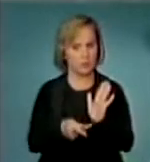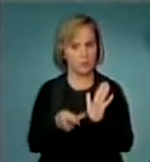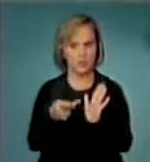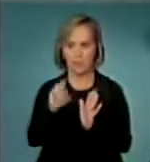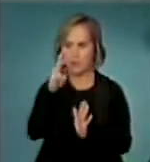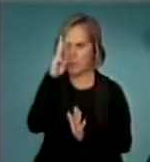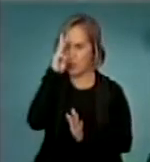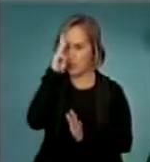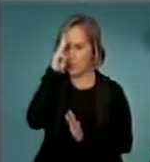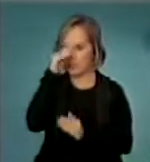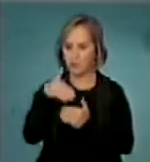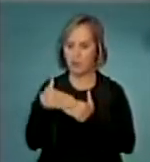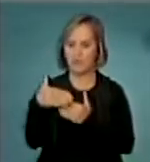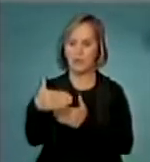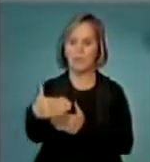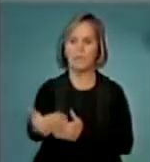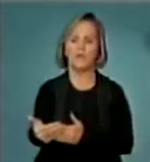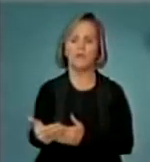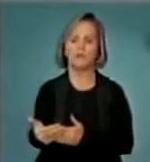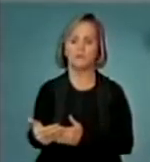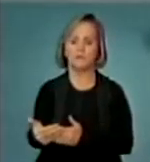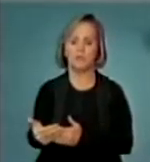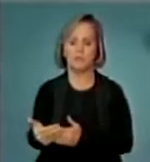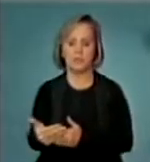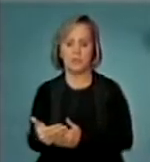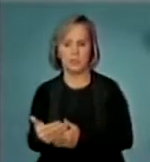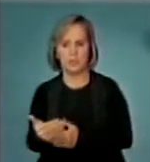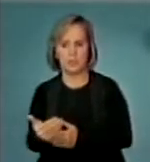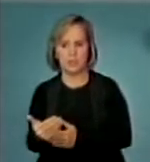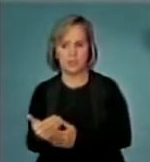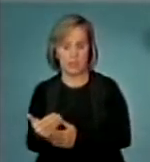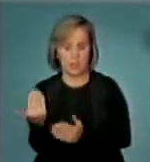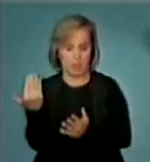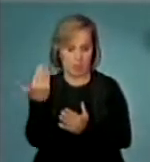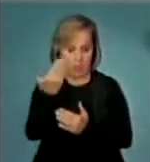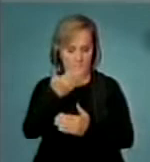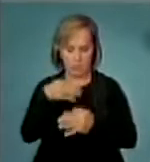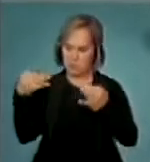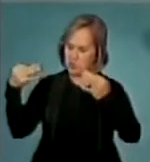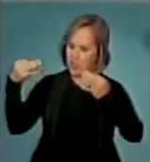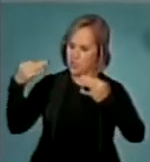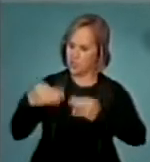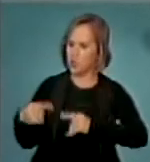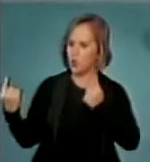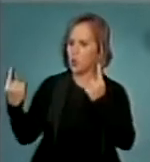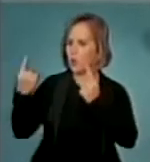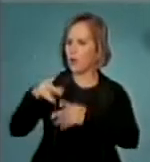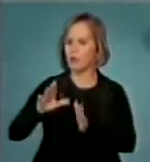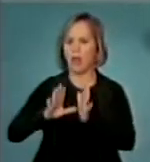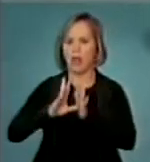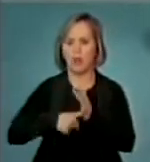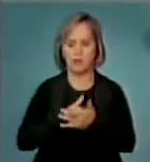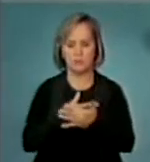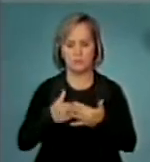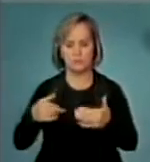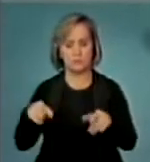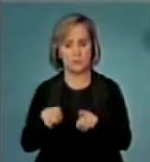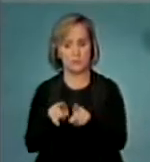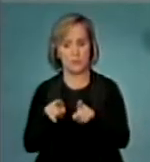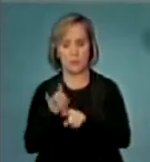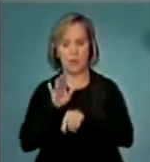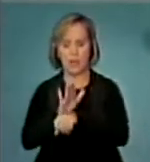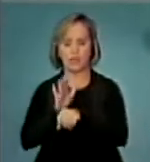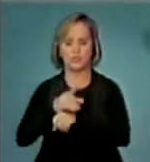terça-feira que vem, em nome da dignidade contra a impunidade e para que esteja um processo político